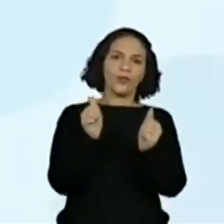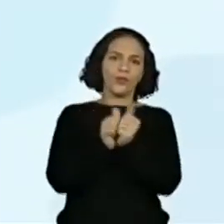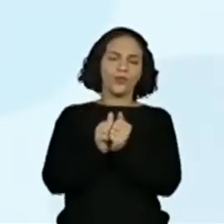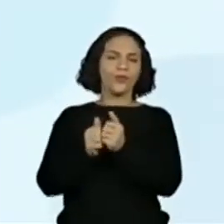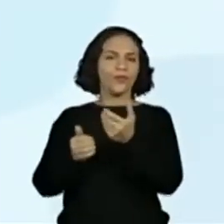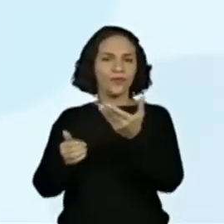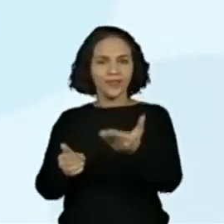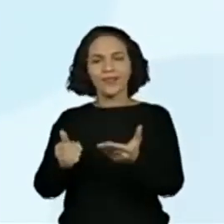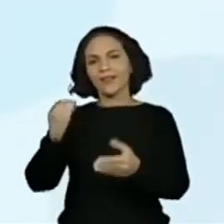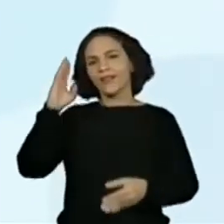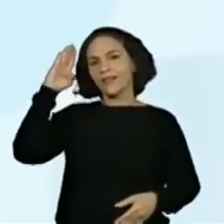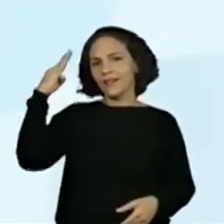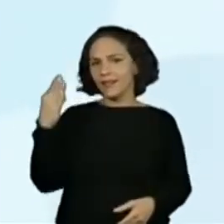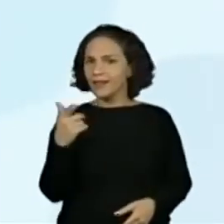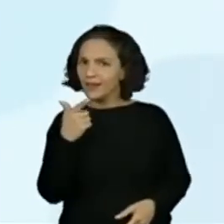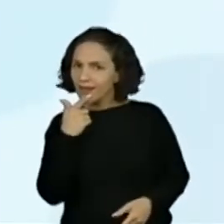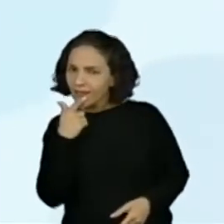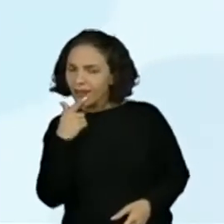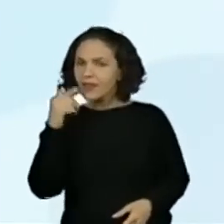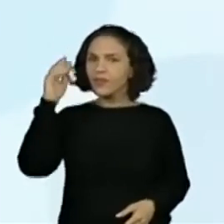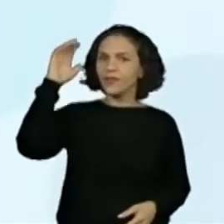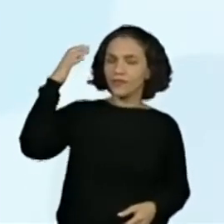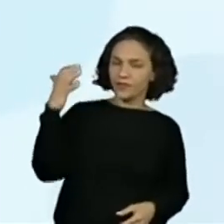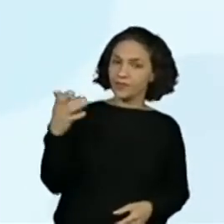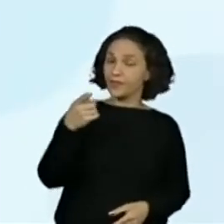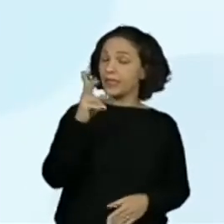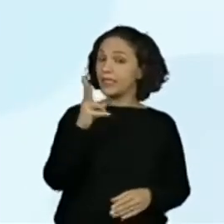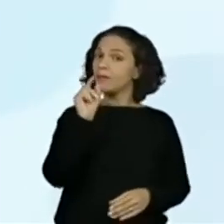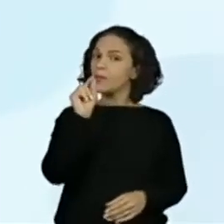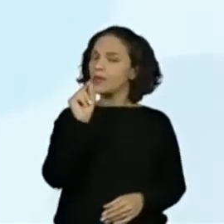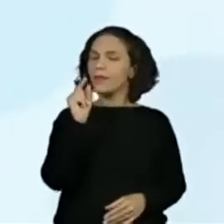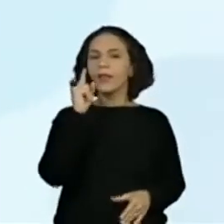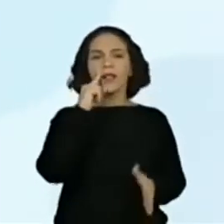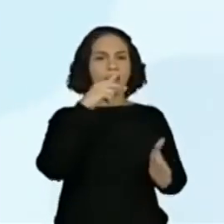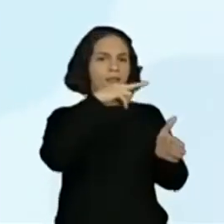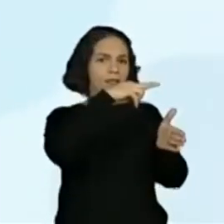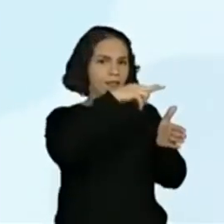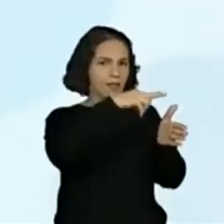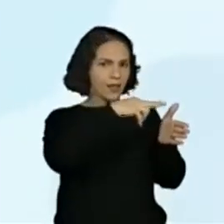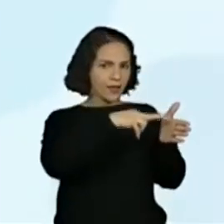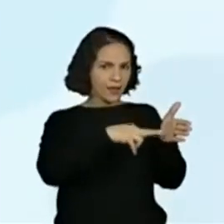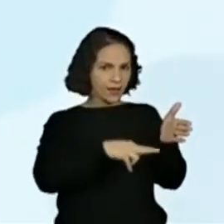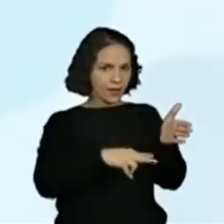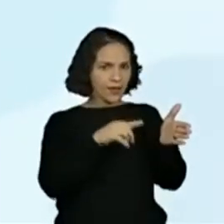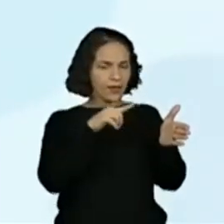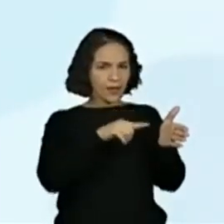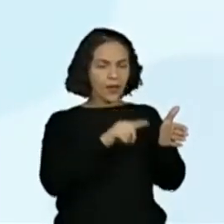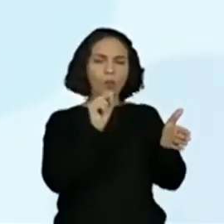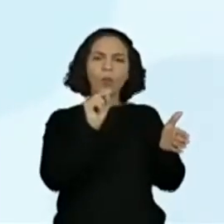com a professora Kelly, está fazendo. Faça a leitura da primeira parte do conto, resgate os